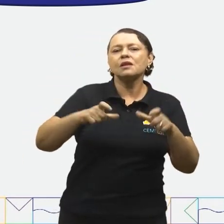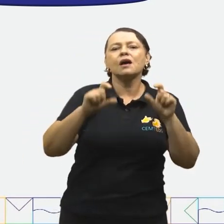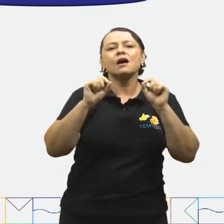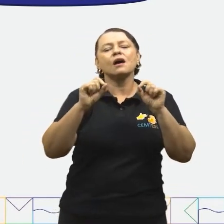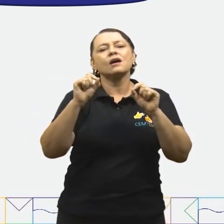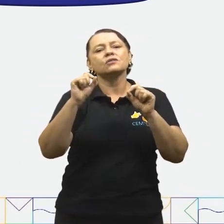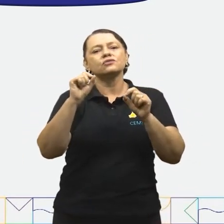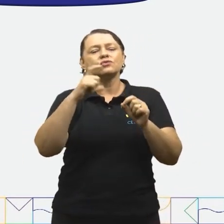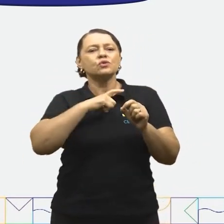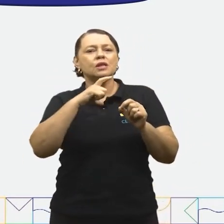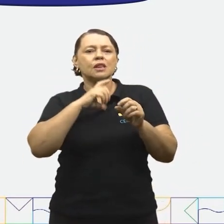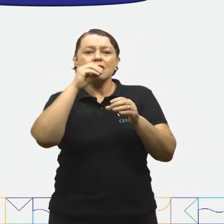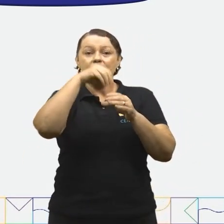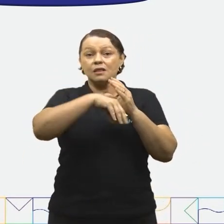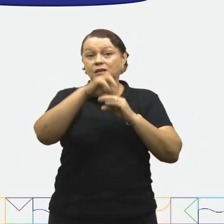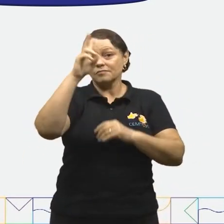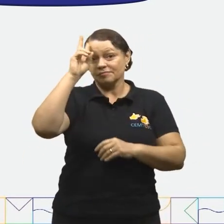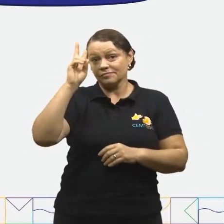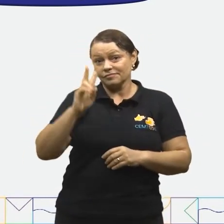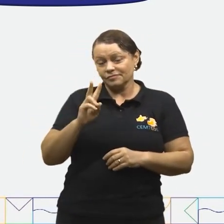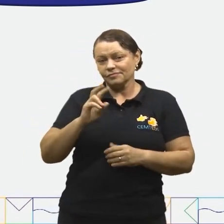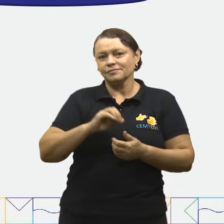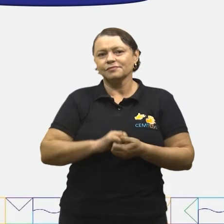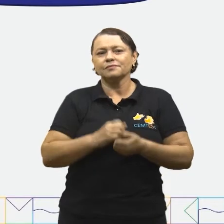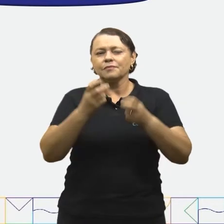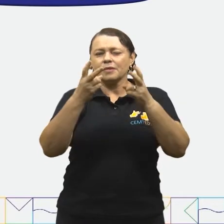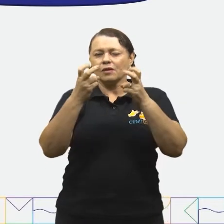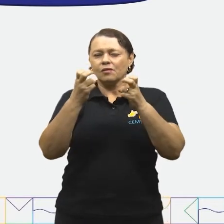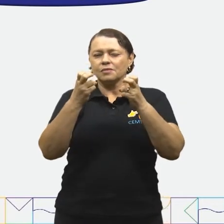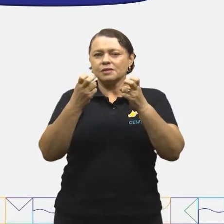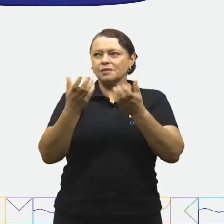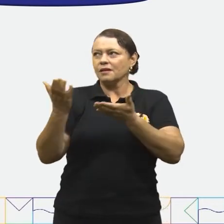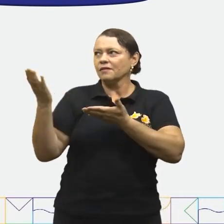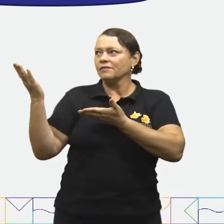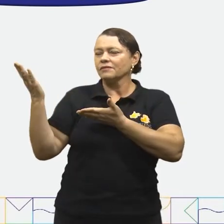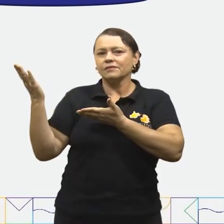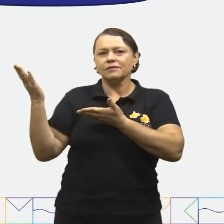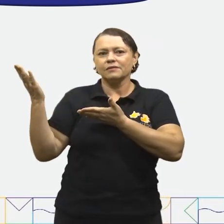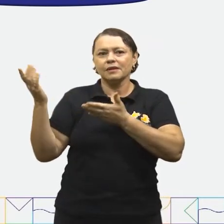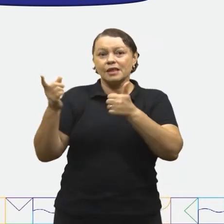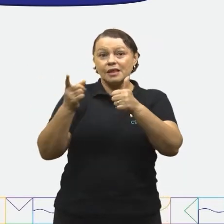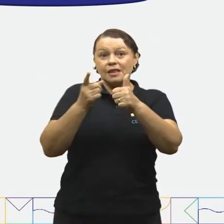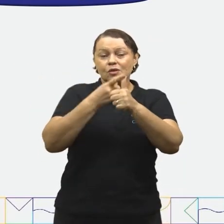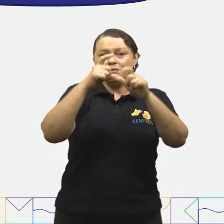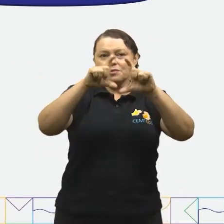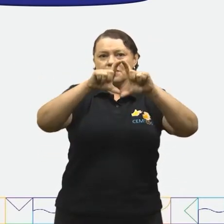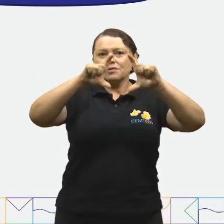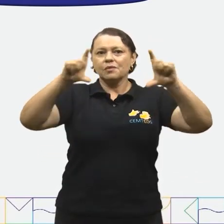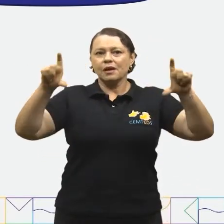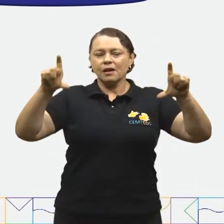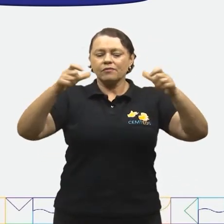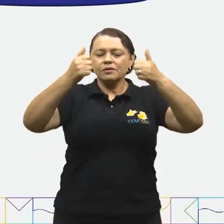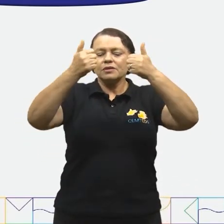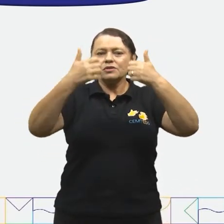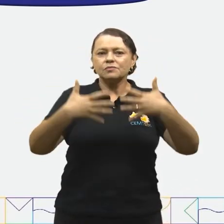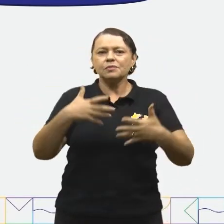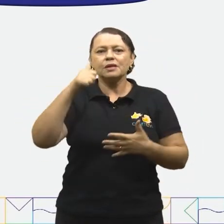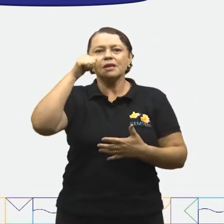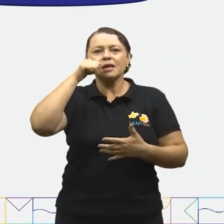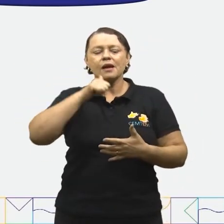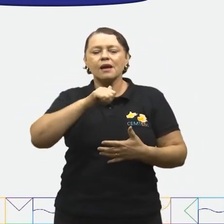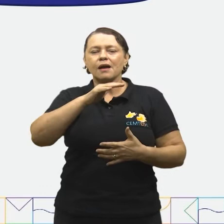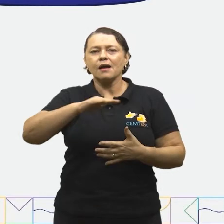história. Observe que nessa primeira parte, a Luana é descrita como uma menina radical e tudo mais.